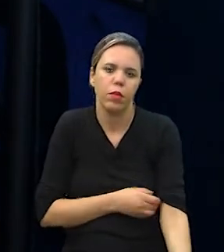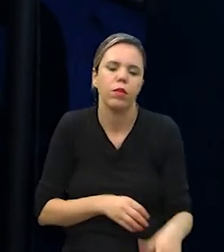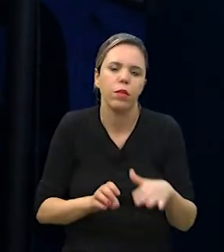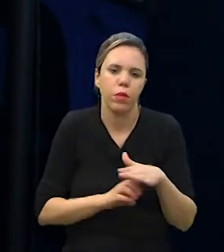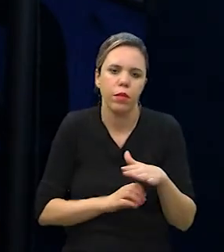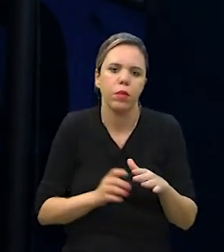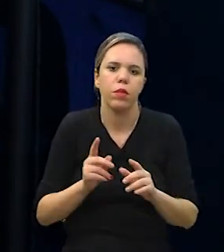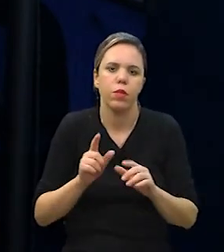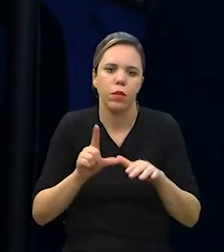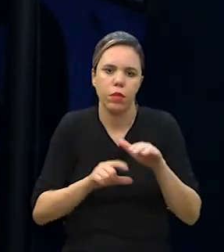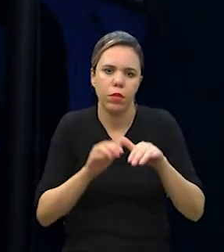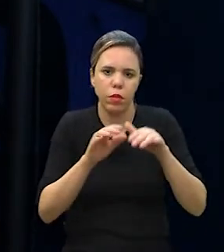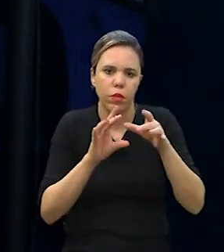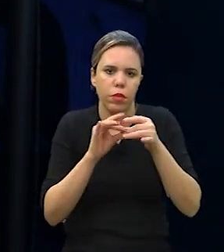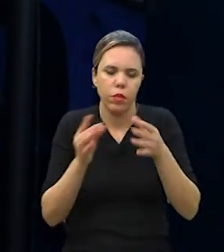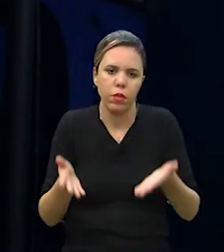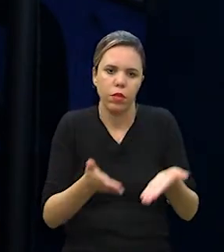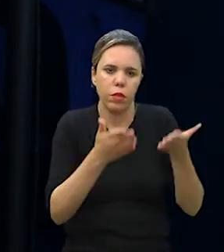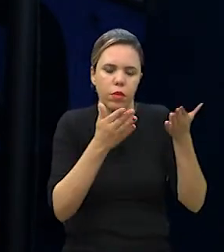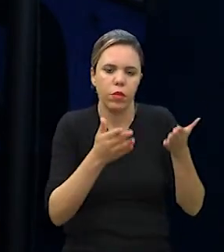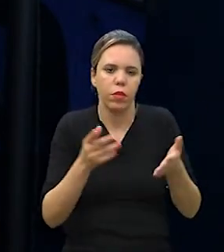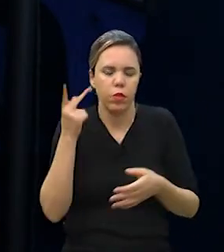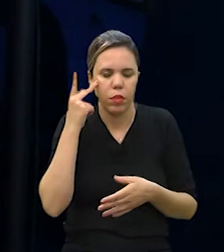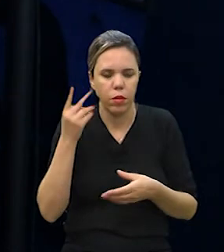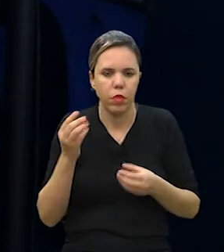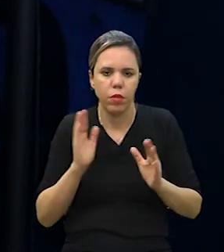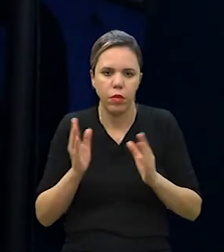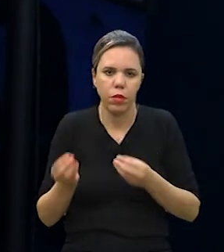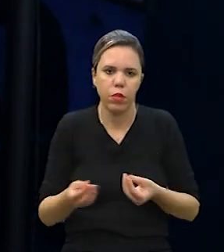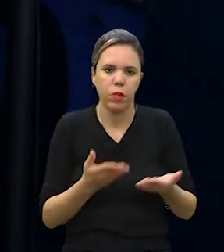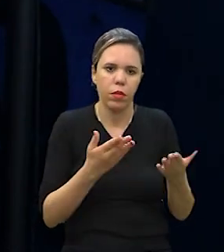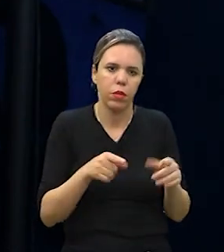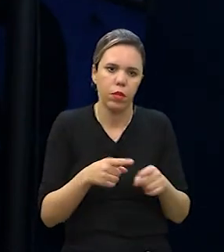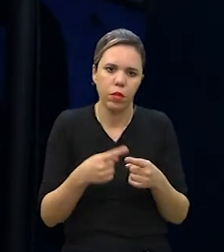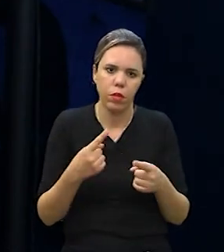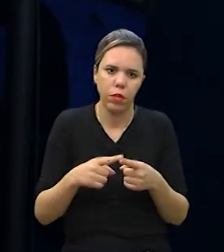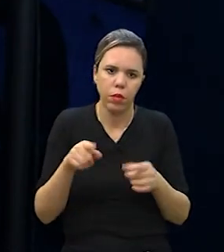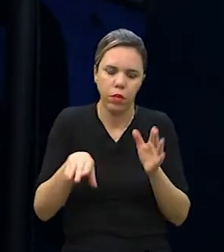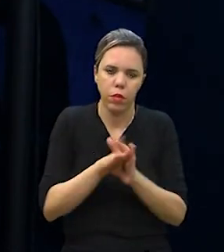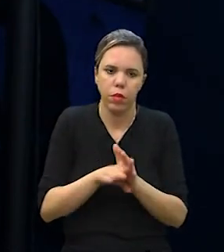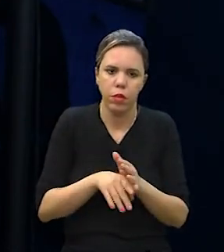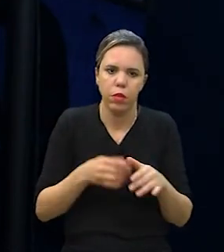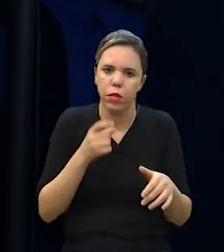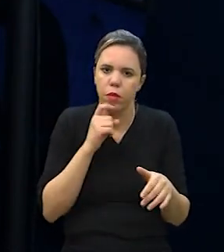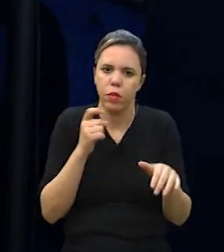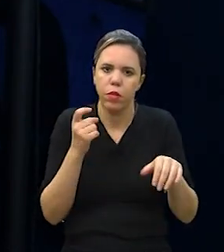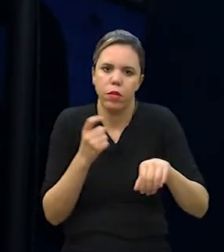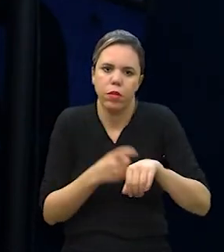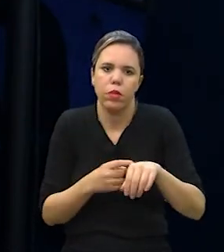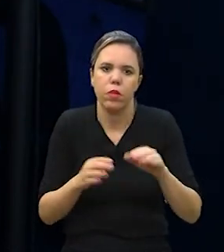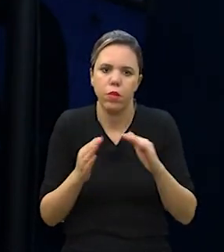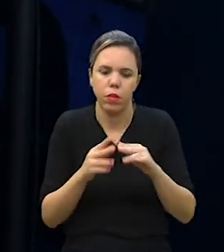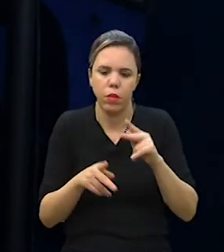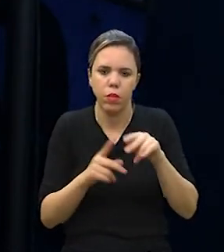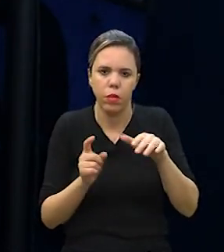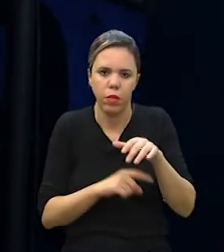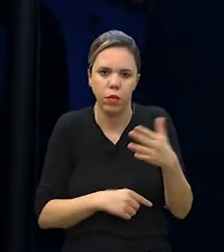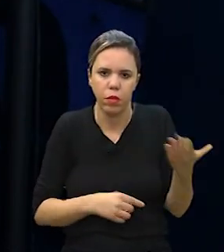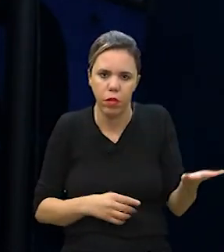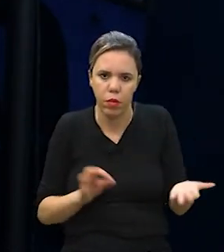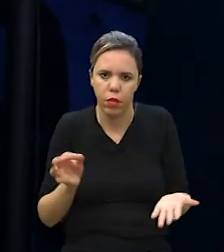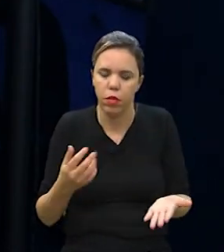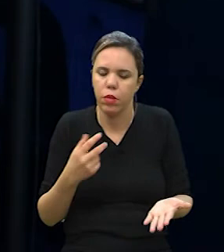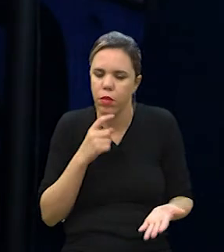e uma logística parceira que vai para São Paulo. até porque isso tem que chegar congelado na casa do cliente.